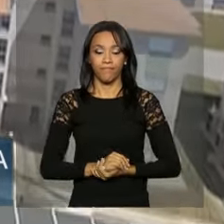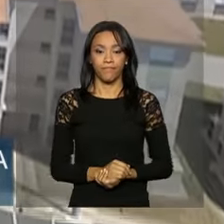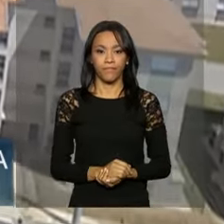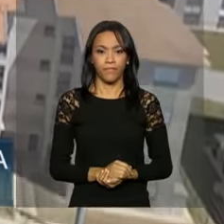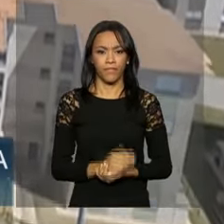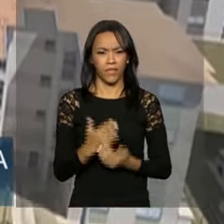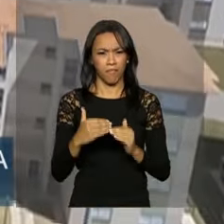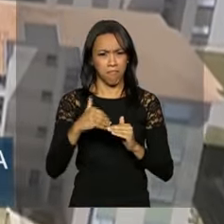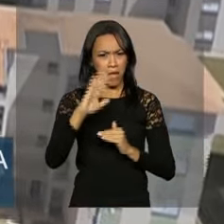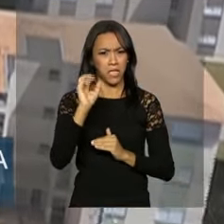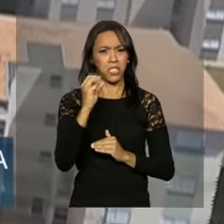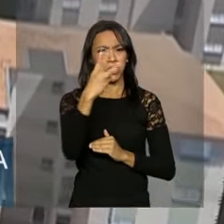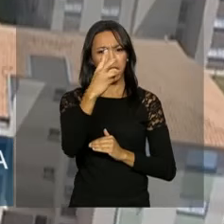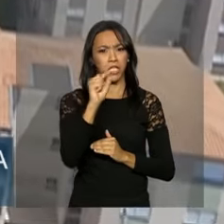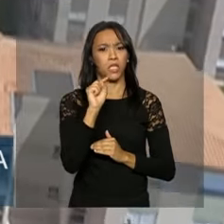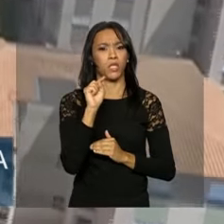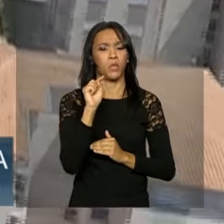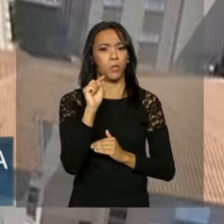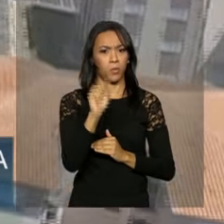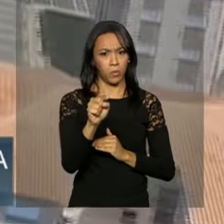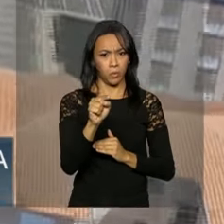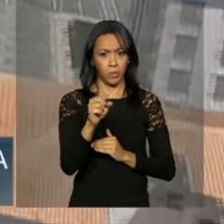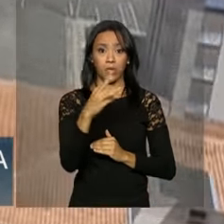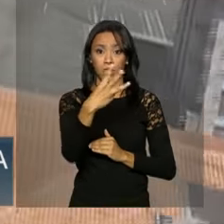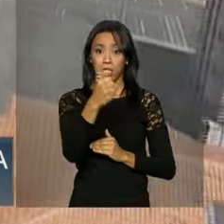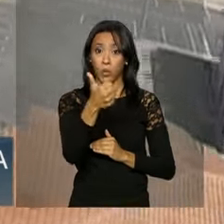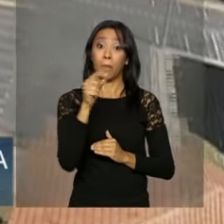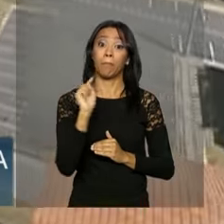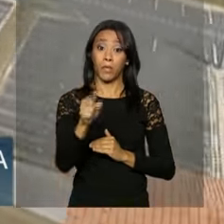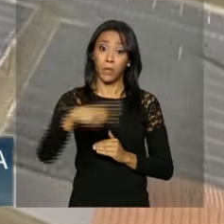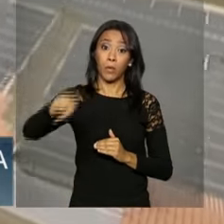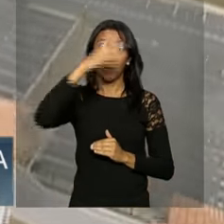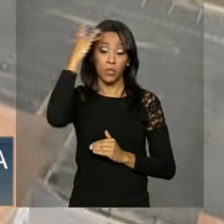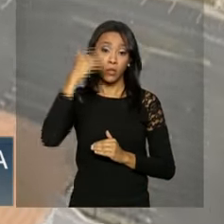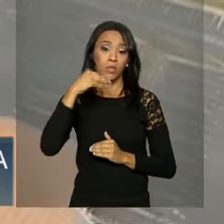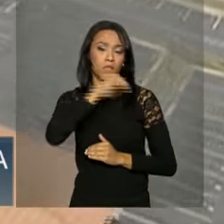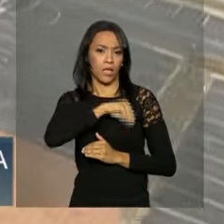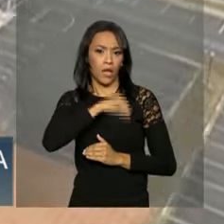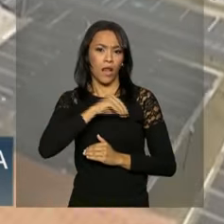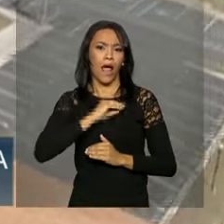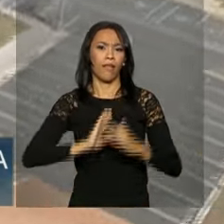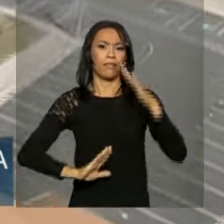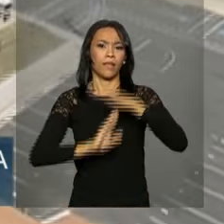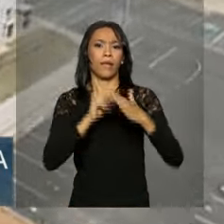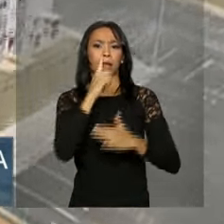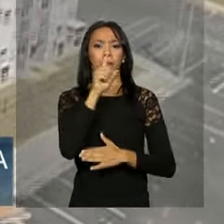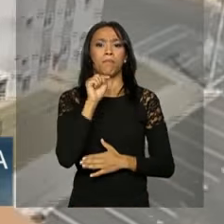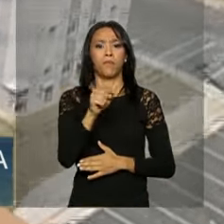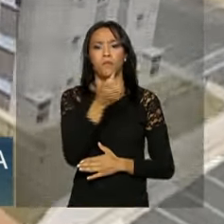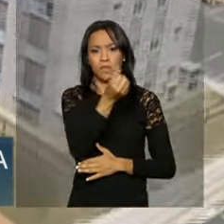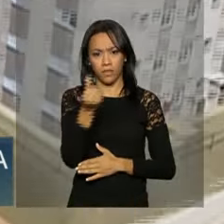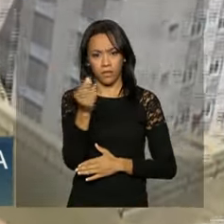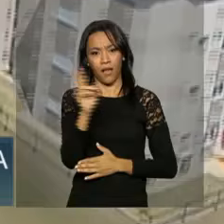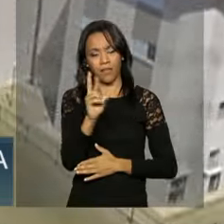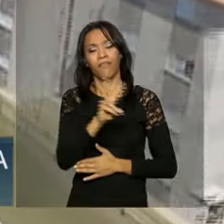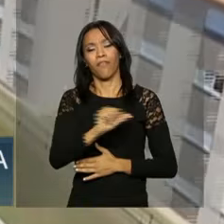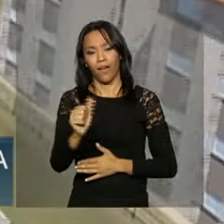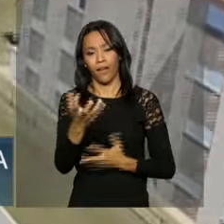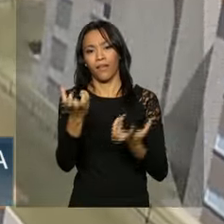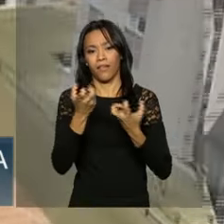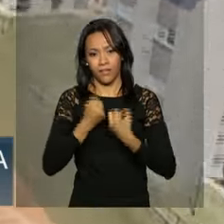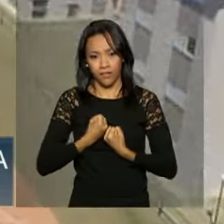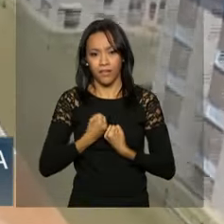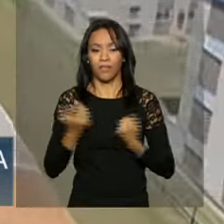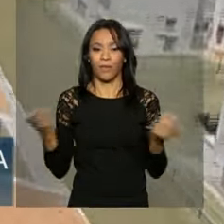Mais de 31 mil pessoas com renda mensal de até R$.600,00 serão beneficiadas com as